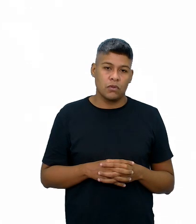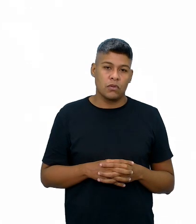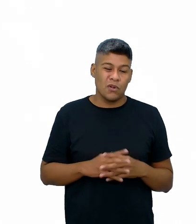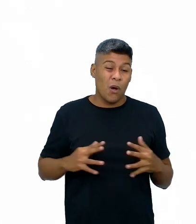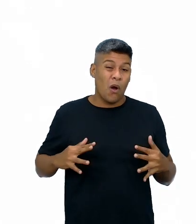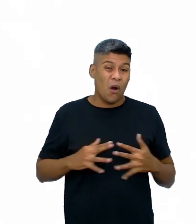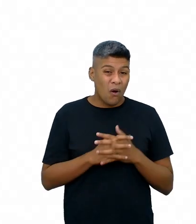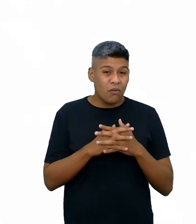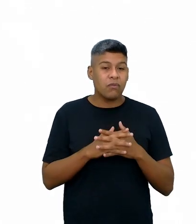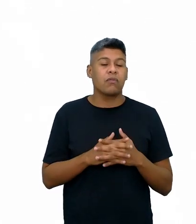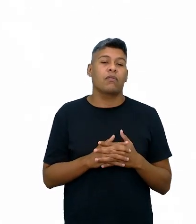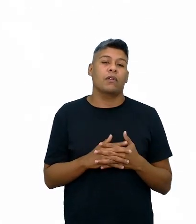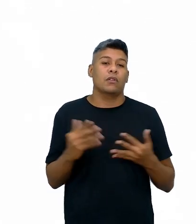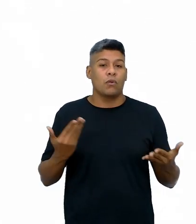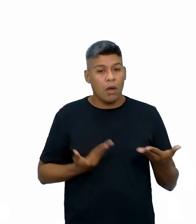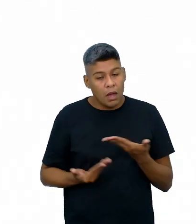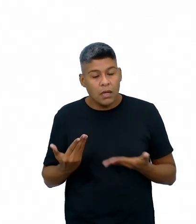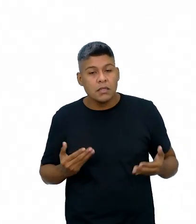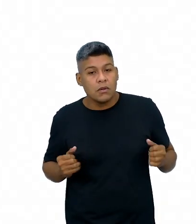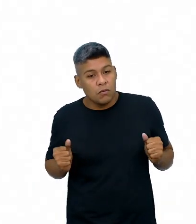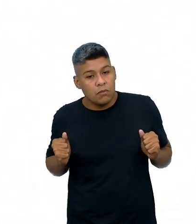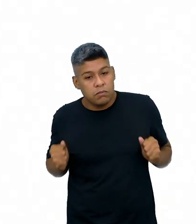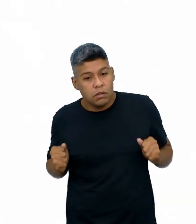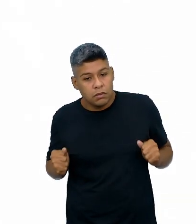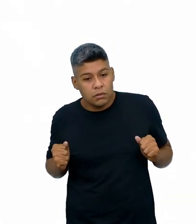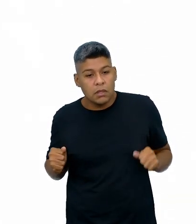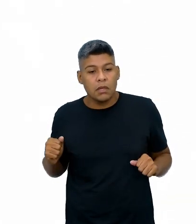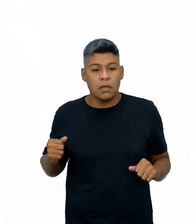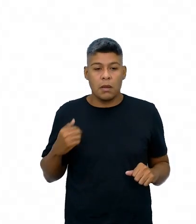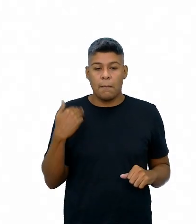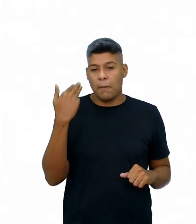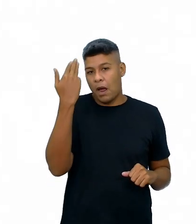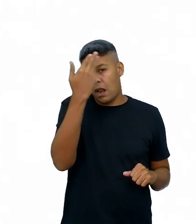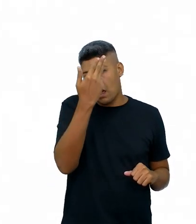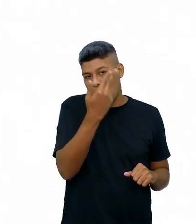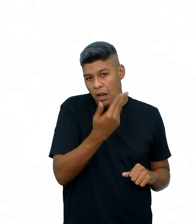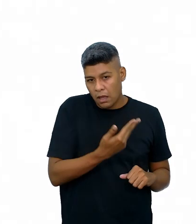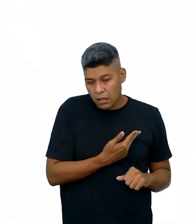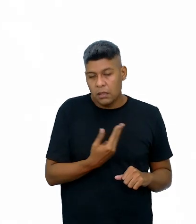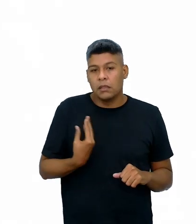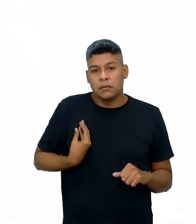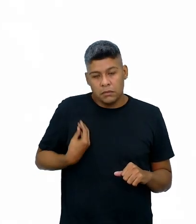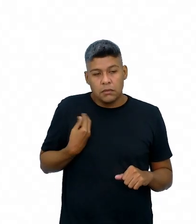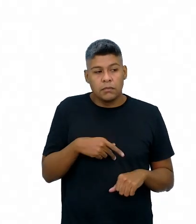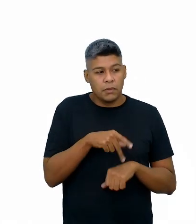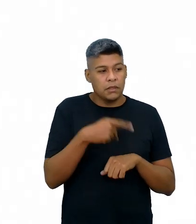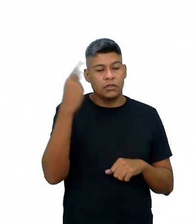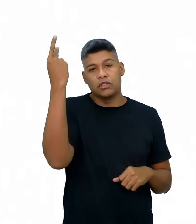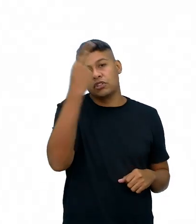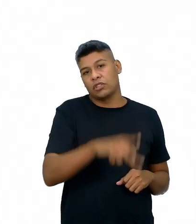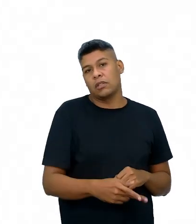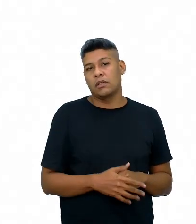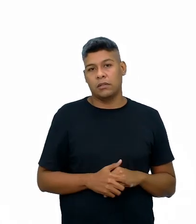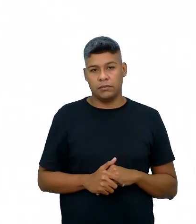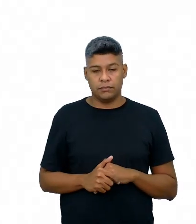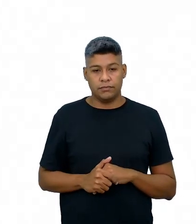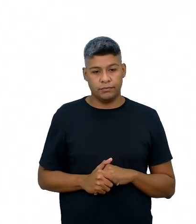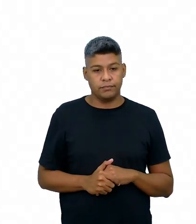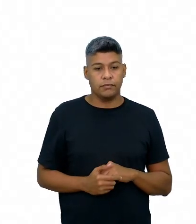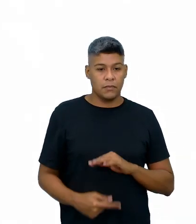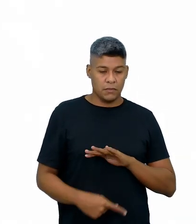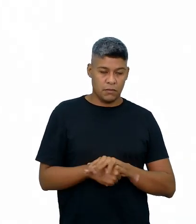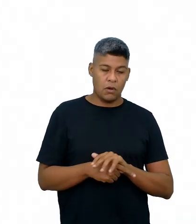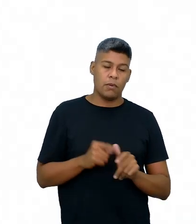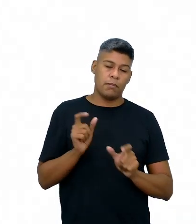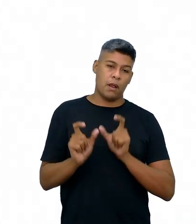conflitos e das relações de poder que a Malala vivenciou no país dela, né? Nesse destaque das